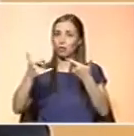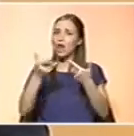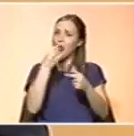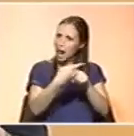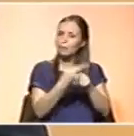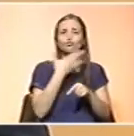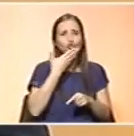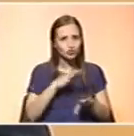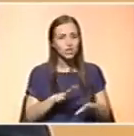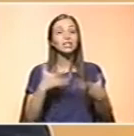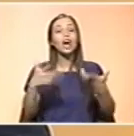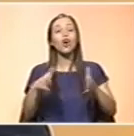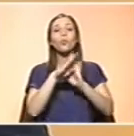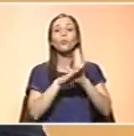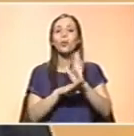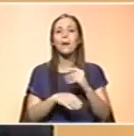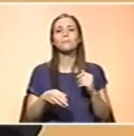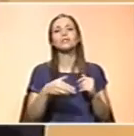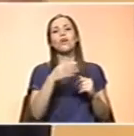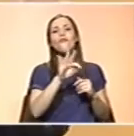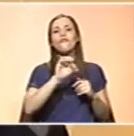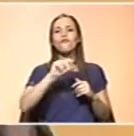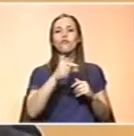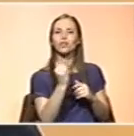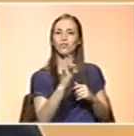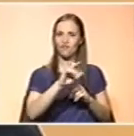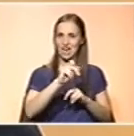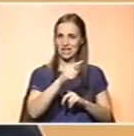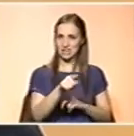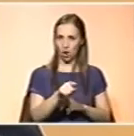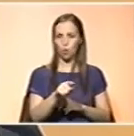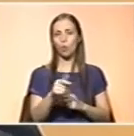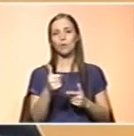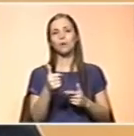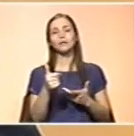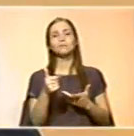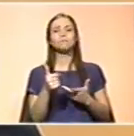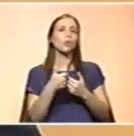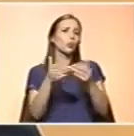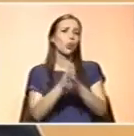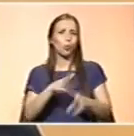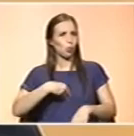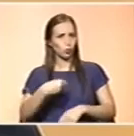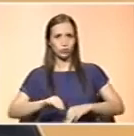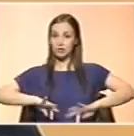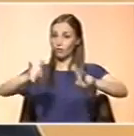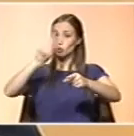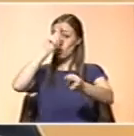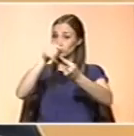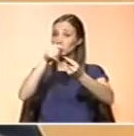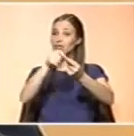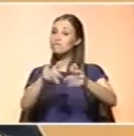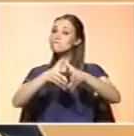neste momento, são programas que estão a ser desenvolvidos no mundo inteiro, têm como população-alvo primordial